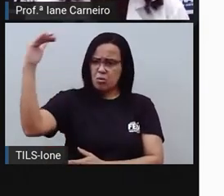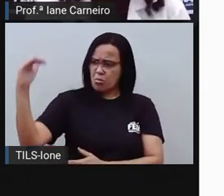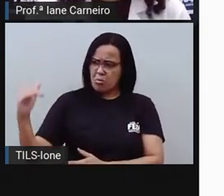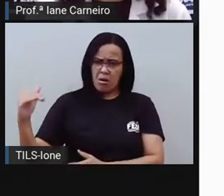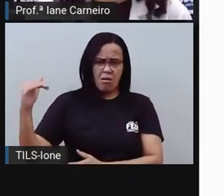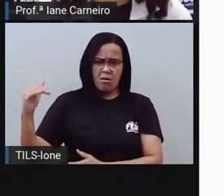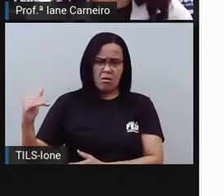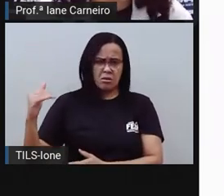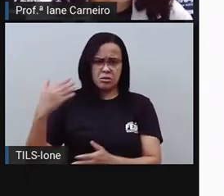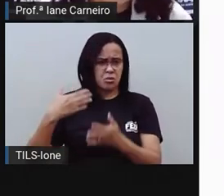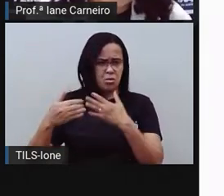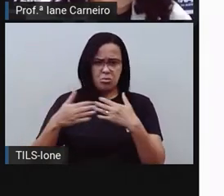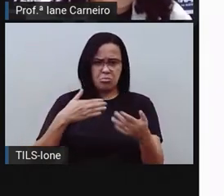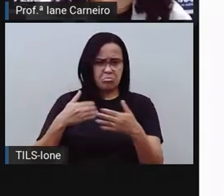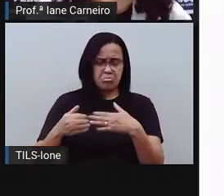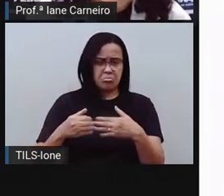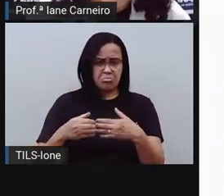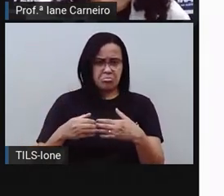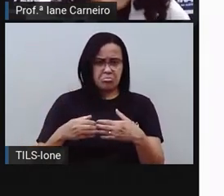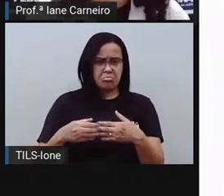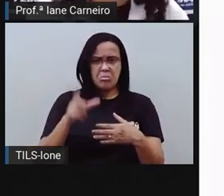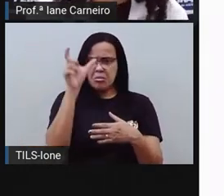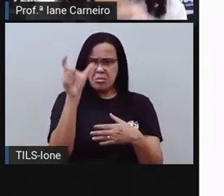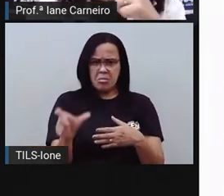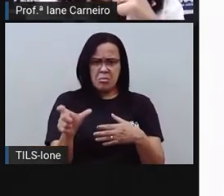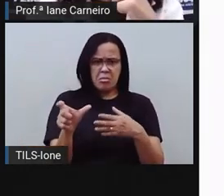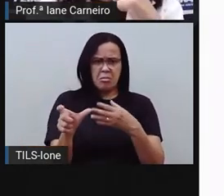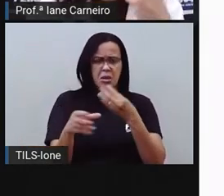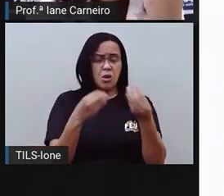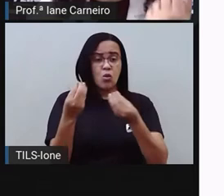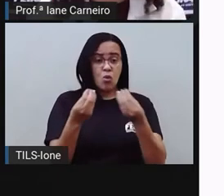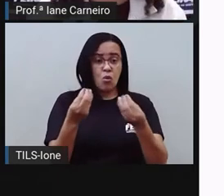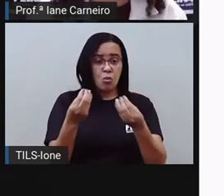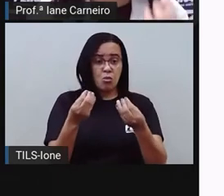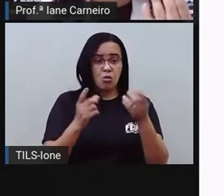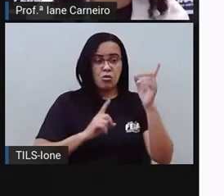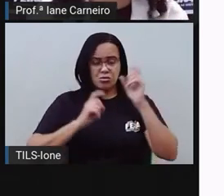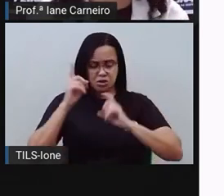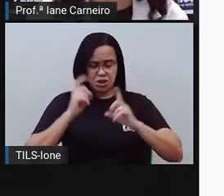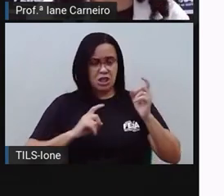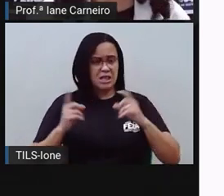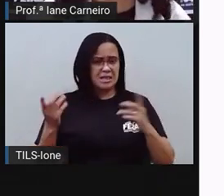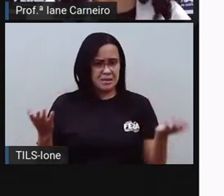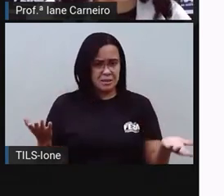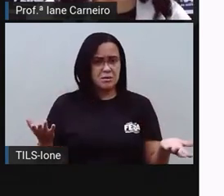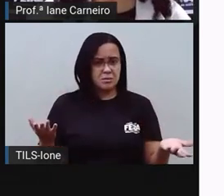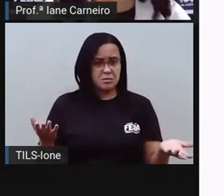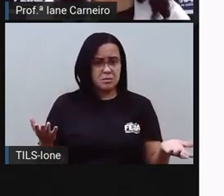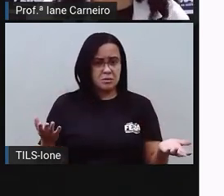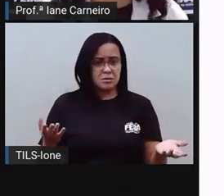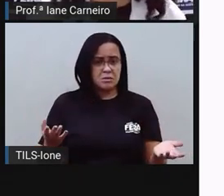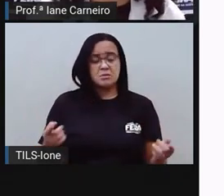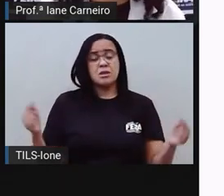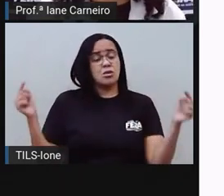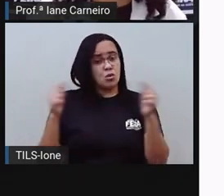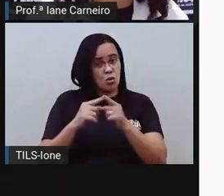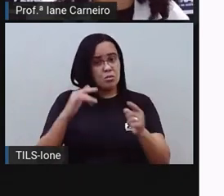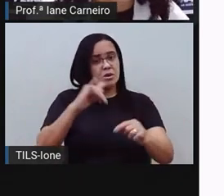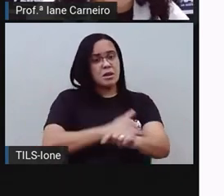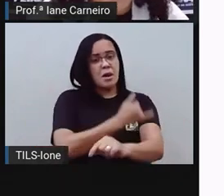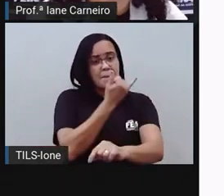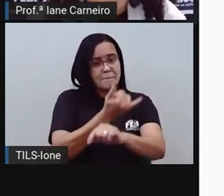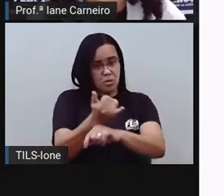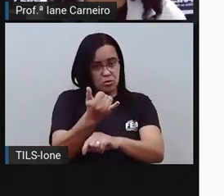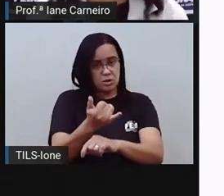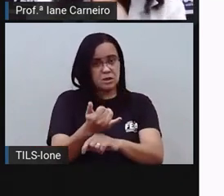Não respeita o jeito de ser do colega, a gente acaba promovendo o bullying. E aí é aquela brincadeira